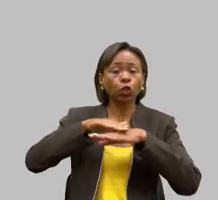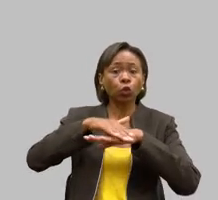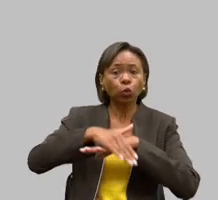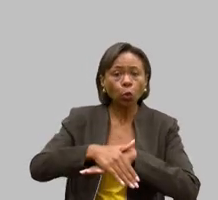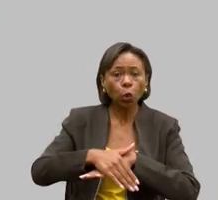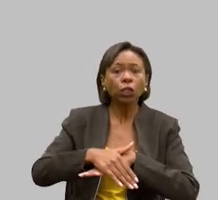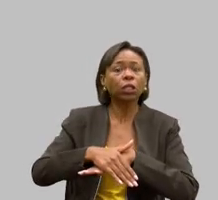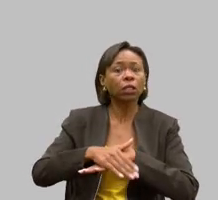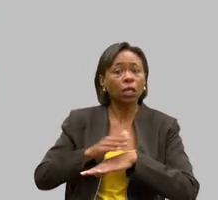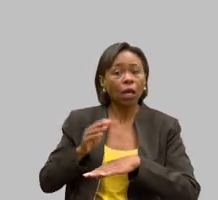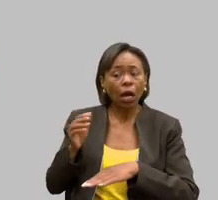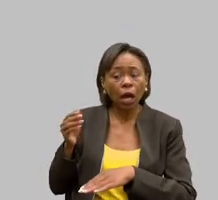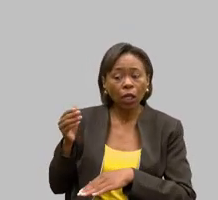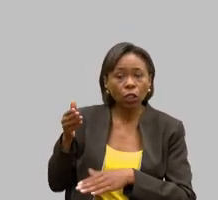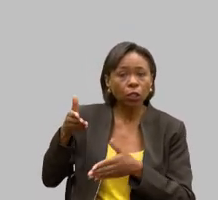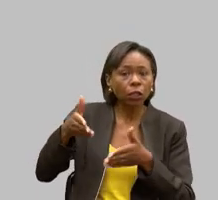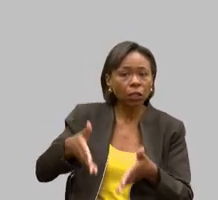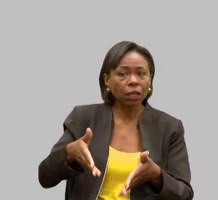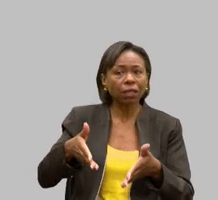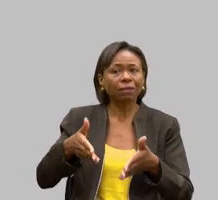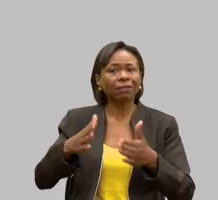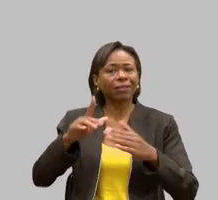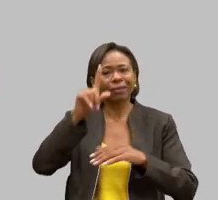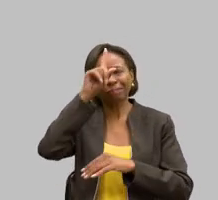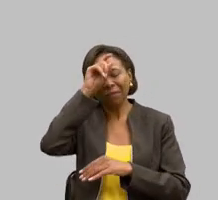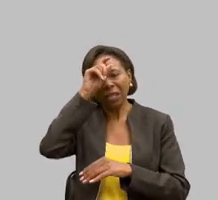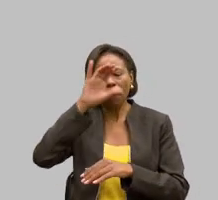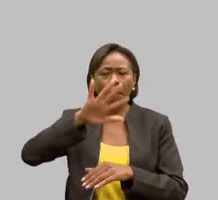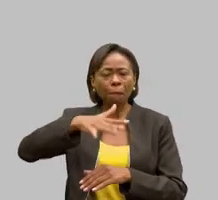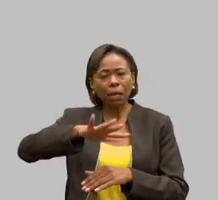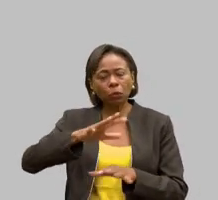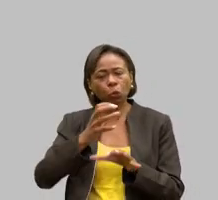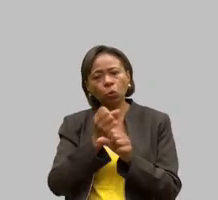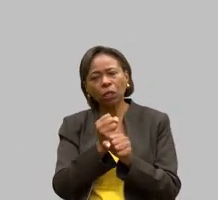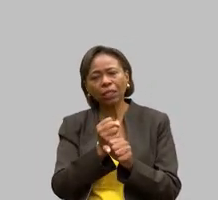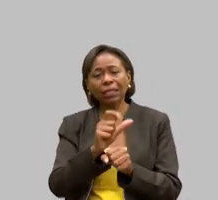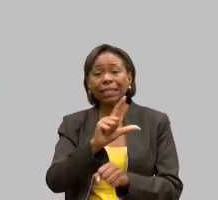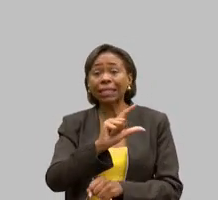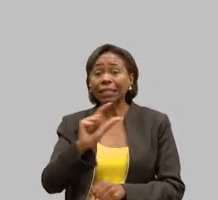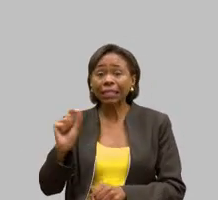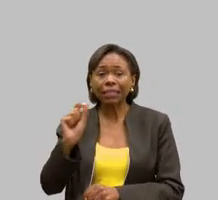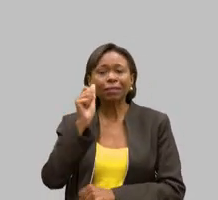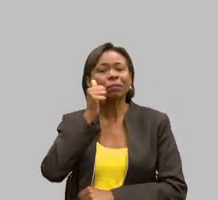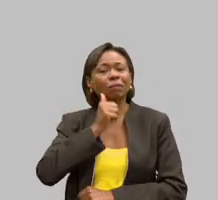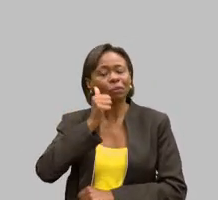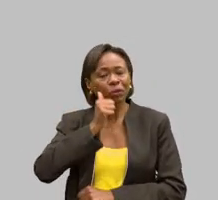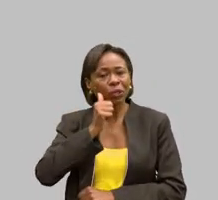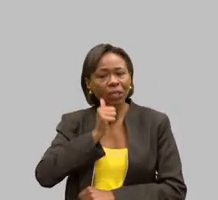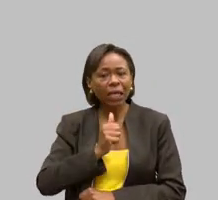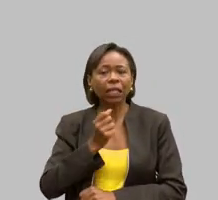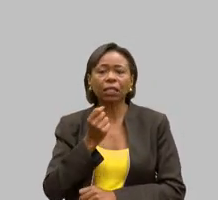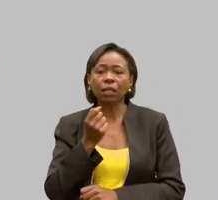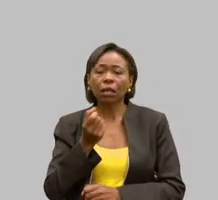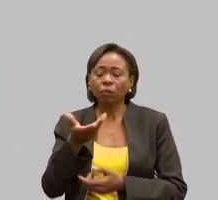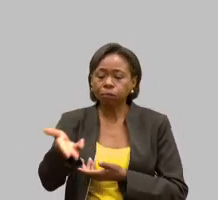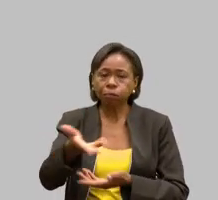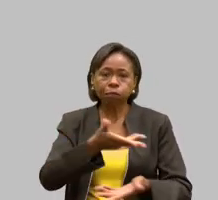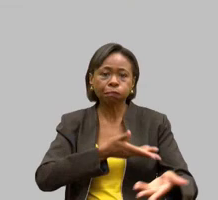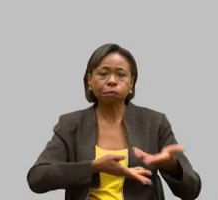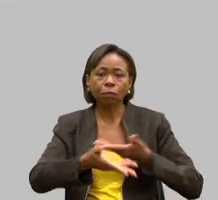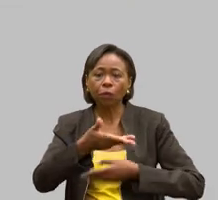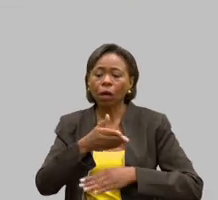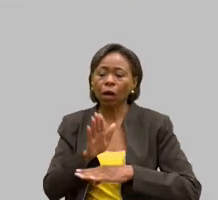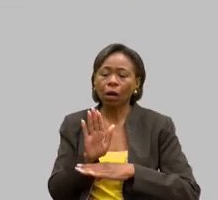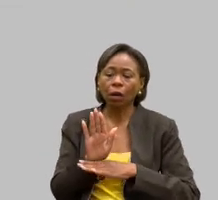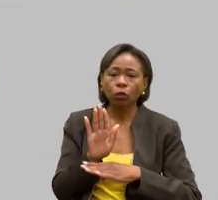não acredito que cerca de 100 mulheres, se revezando, dando uma assistência aos pacientes, principalmente